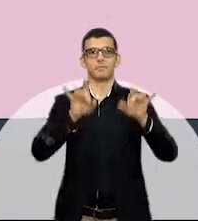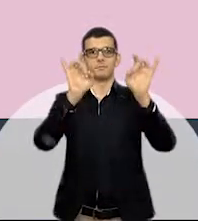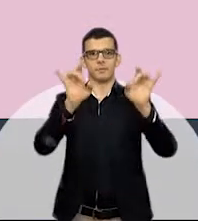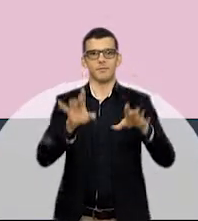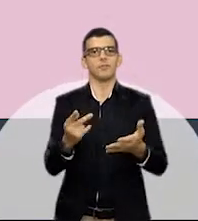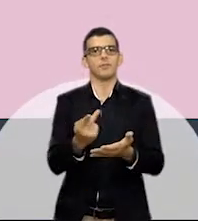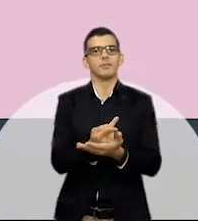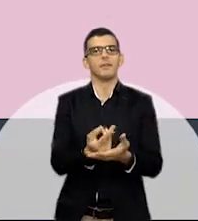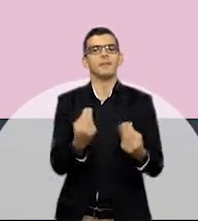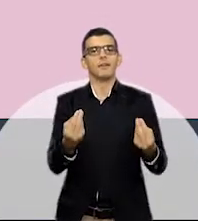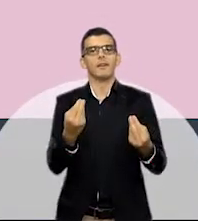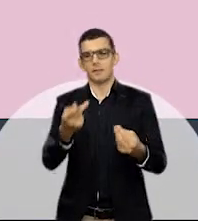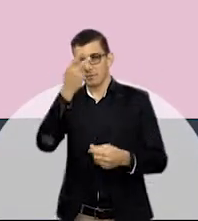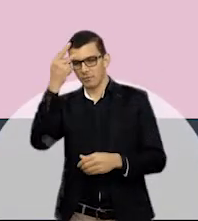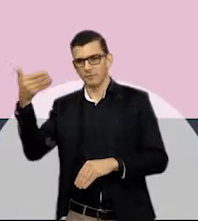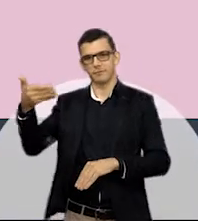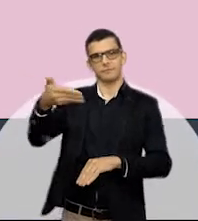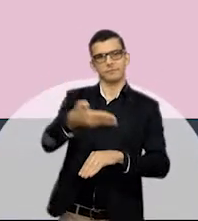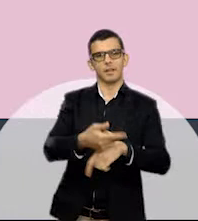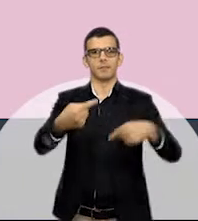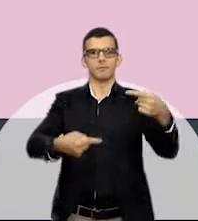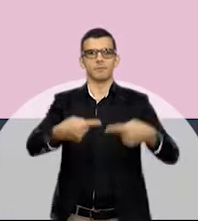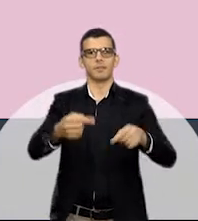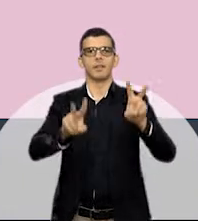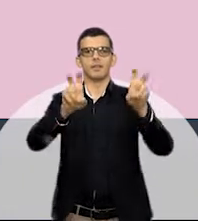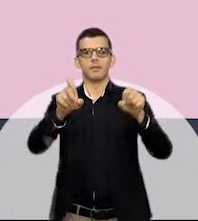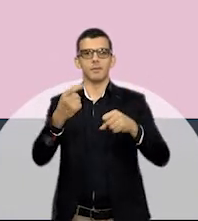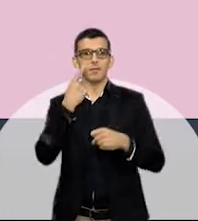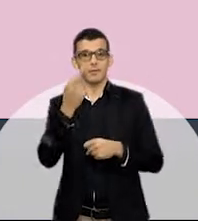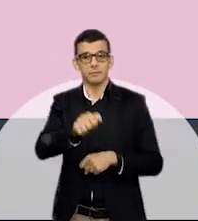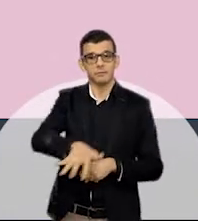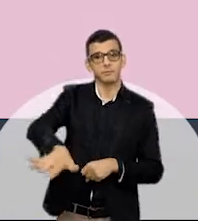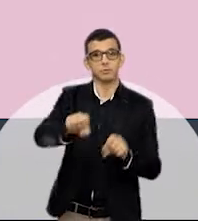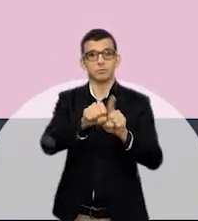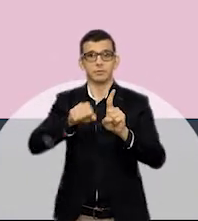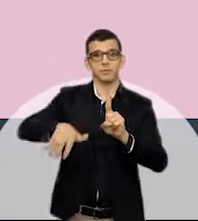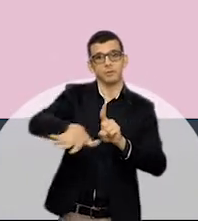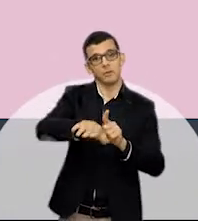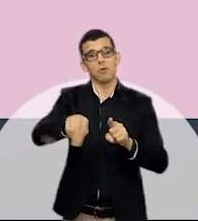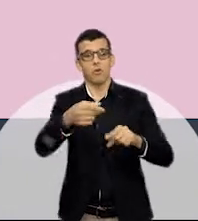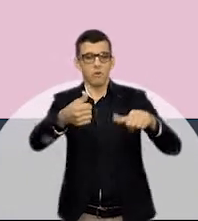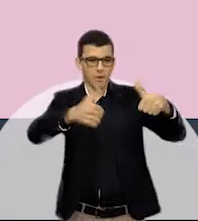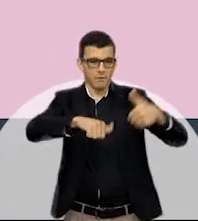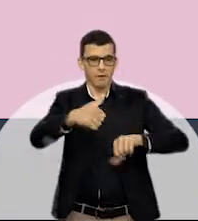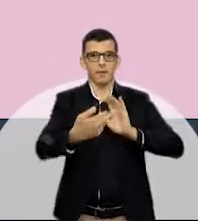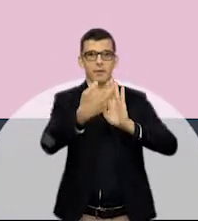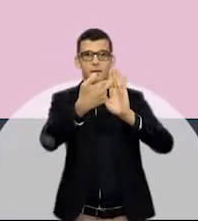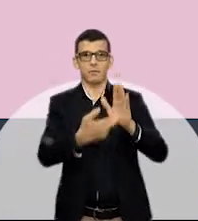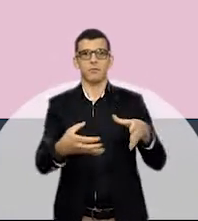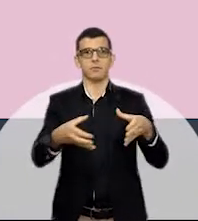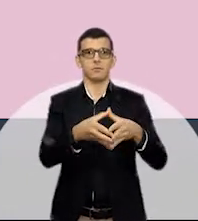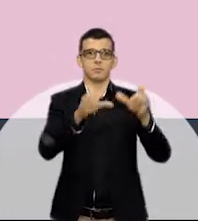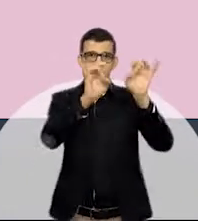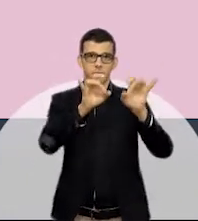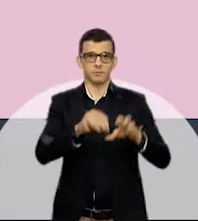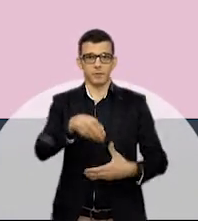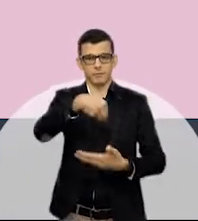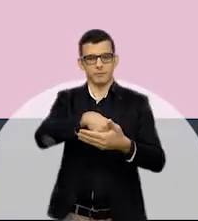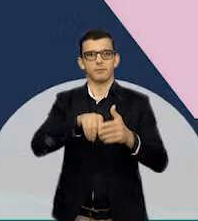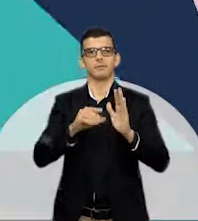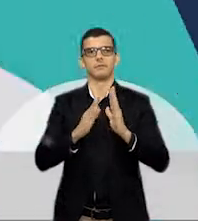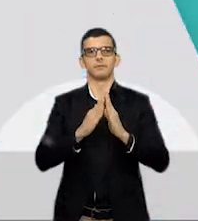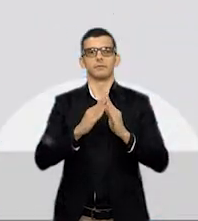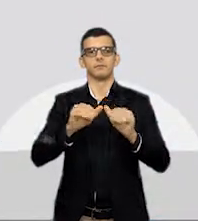realizada para ouvir autoridades, debater temas de interesse público ou apreciar relatórios das comissões especiais e de